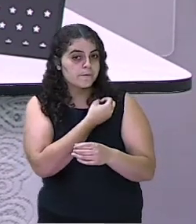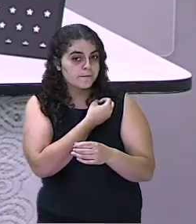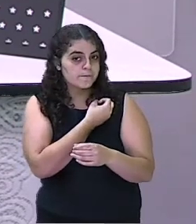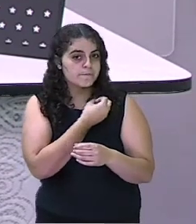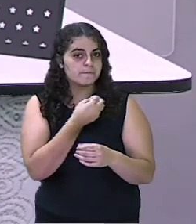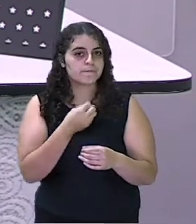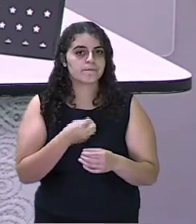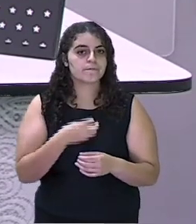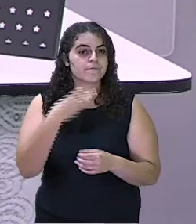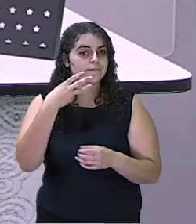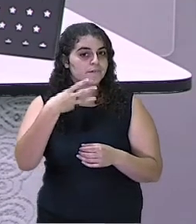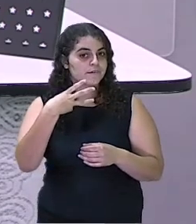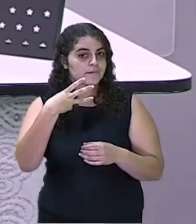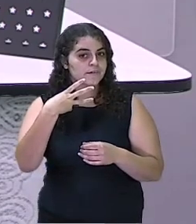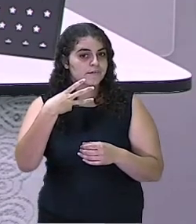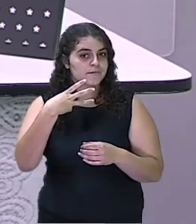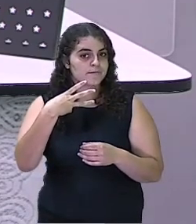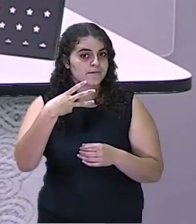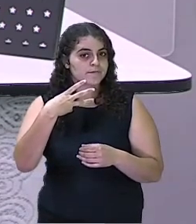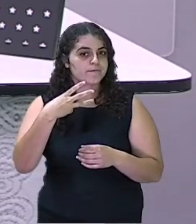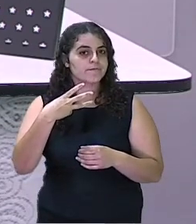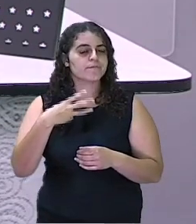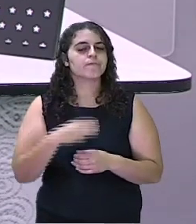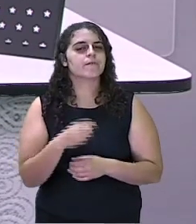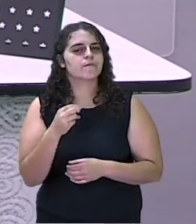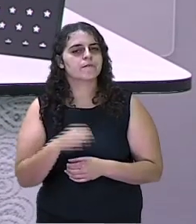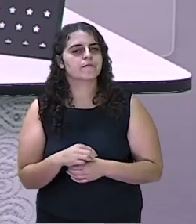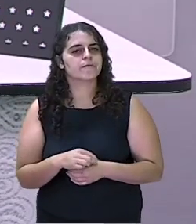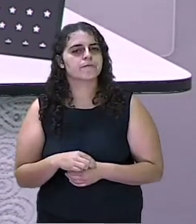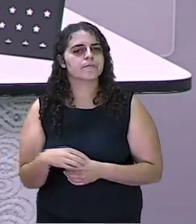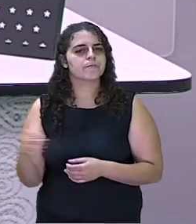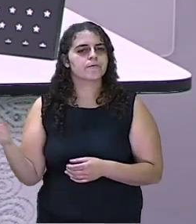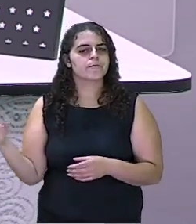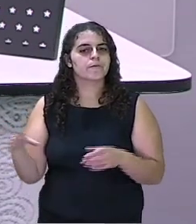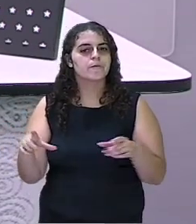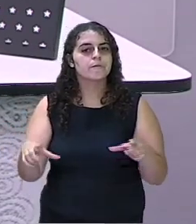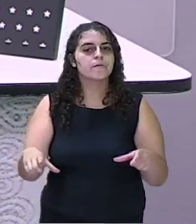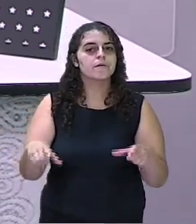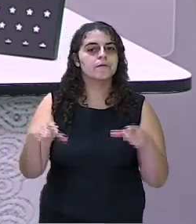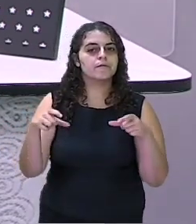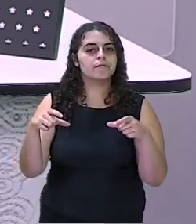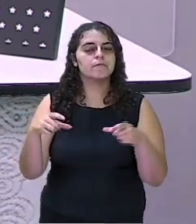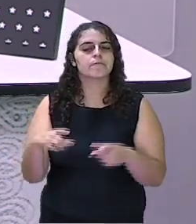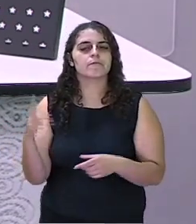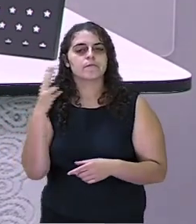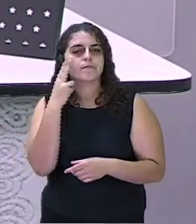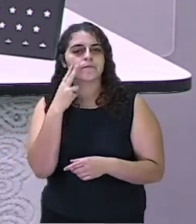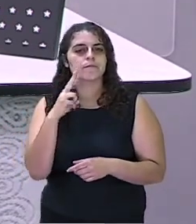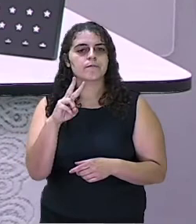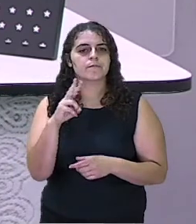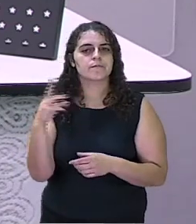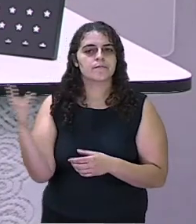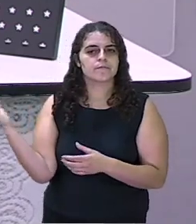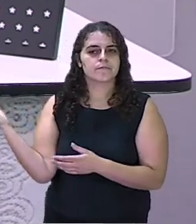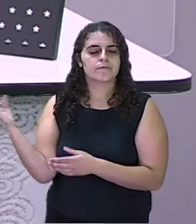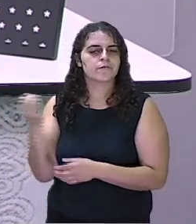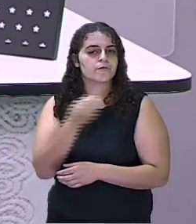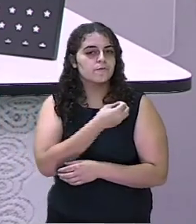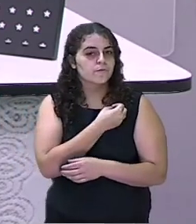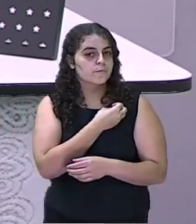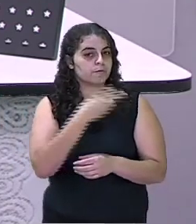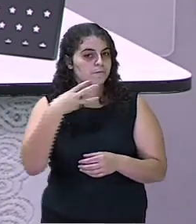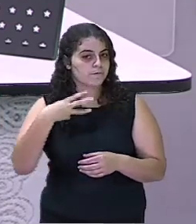Número 3. Vamos pegar o envelope de número